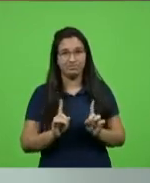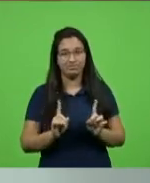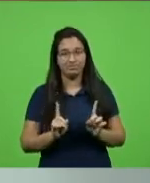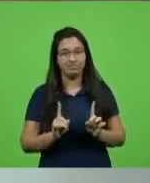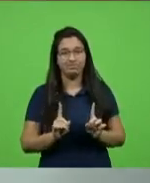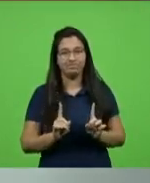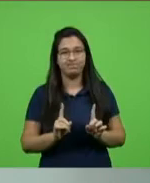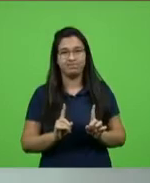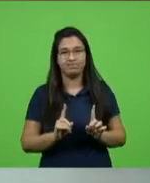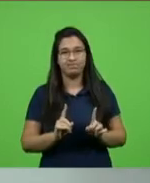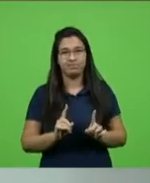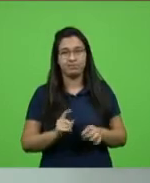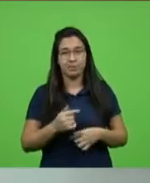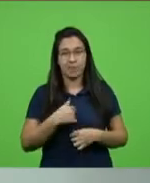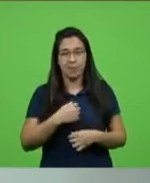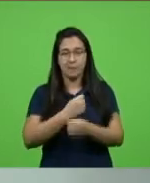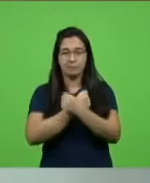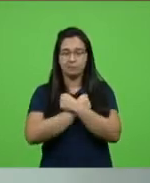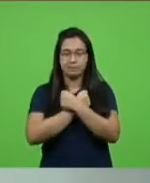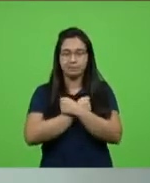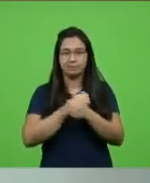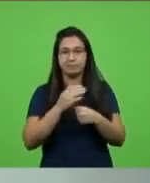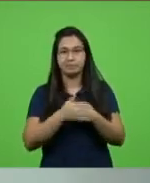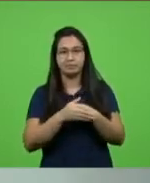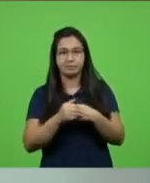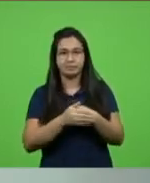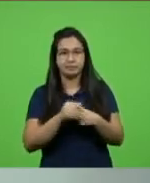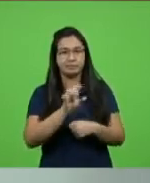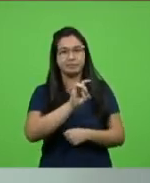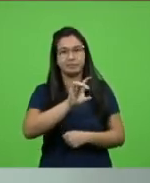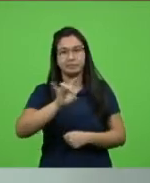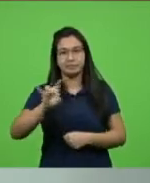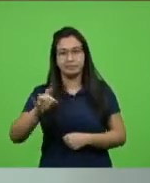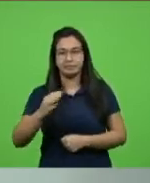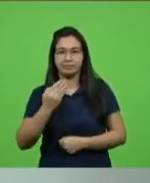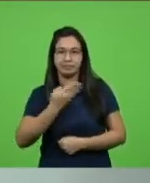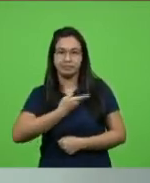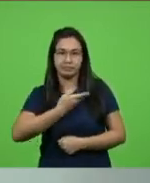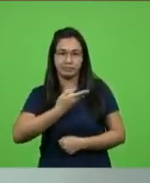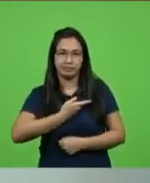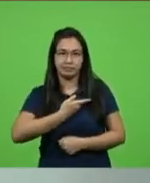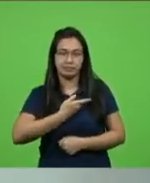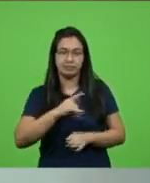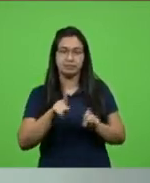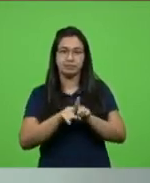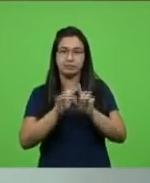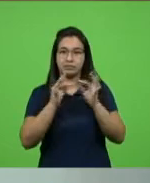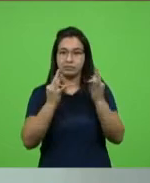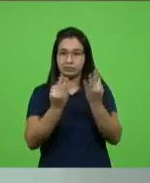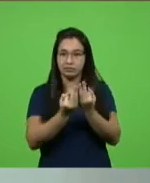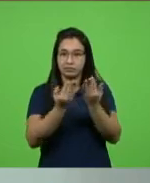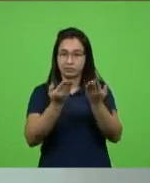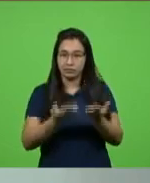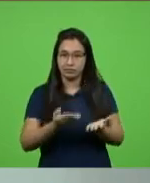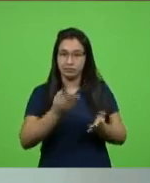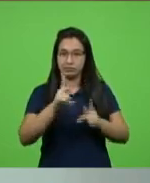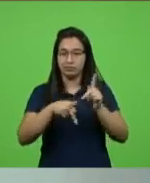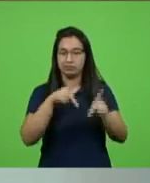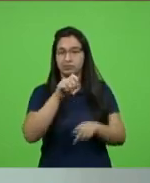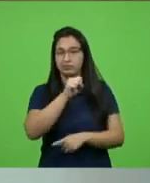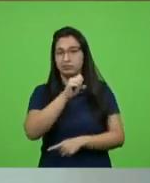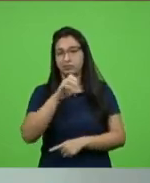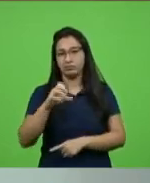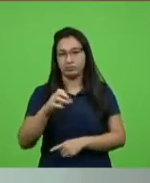e deixar o meu abraço, o meu carinho a cada colega e a cada família catarinense pelas perdas que têm sofrido. Nós realmente